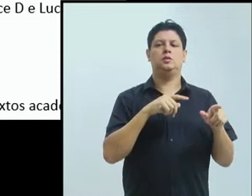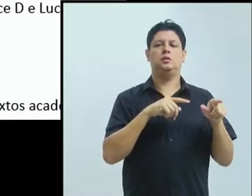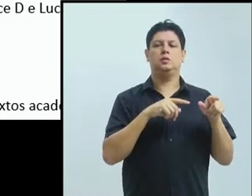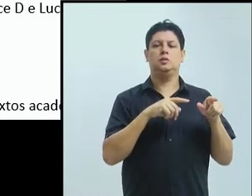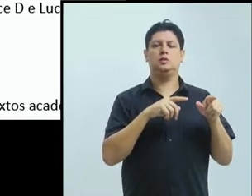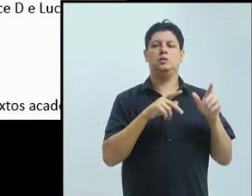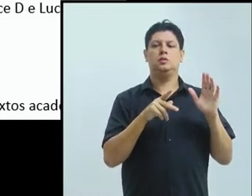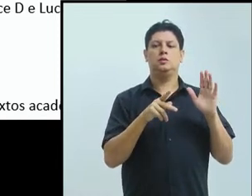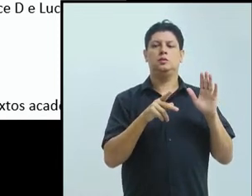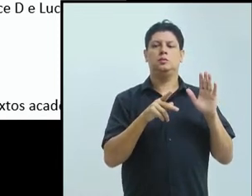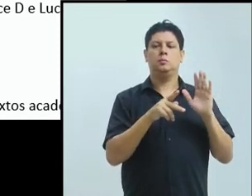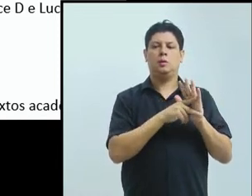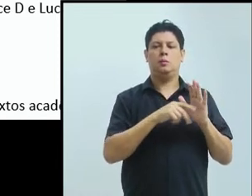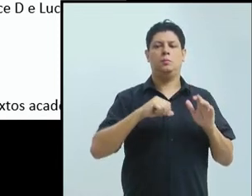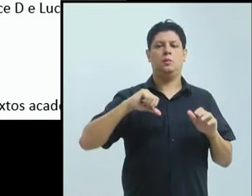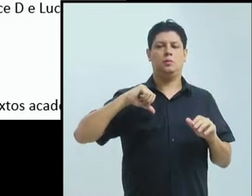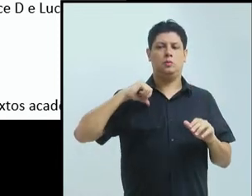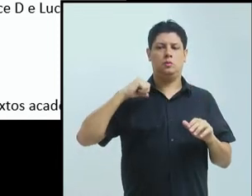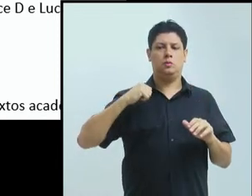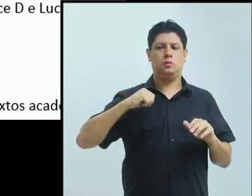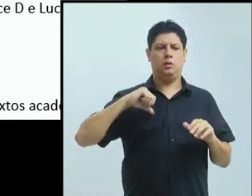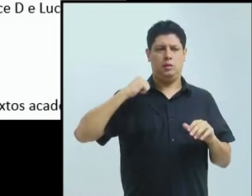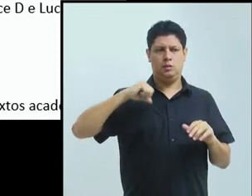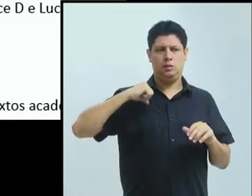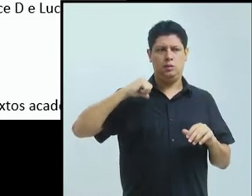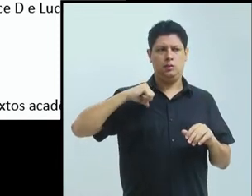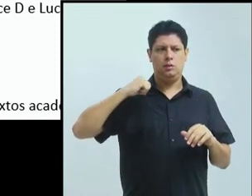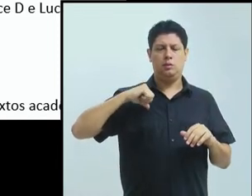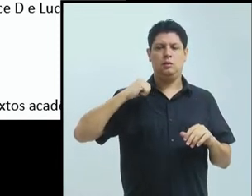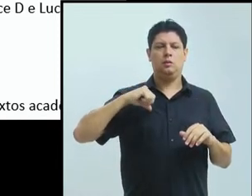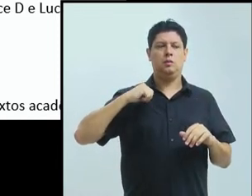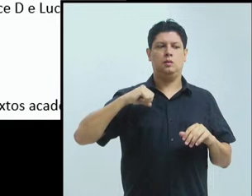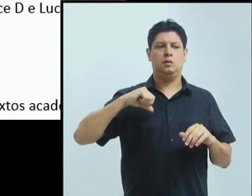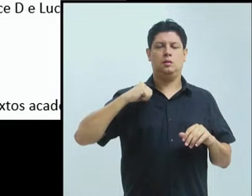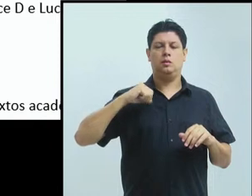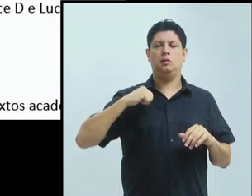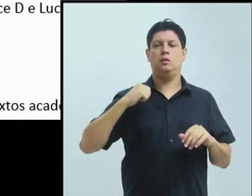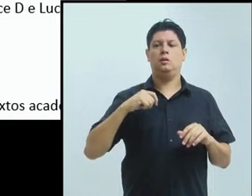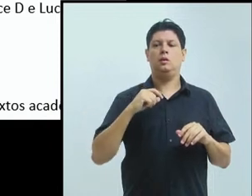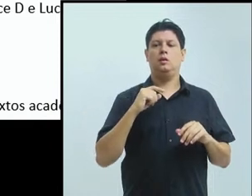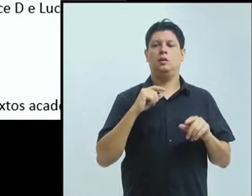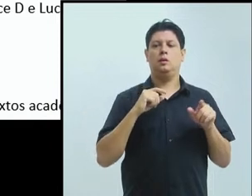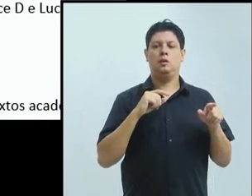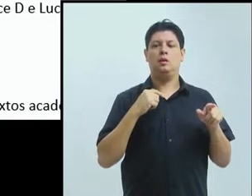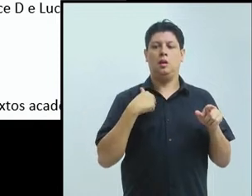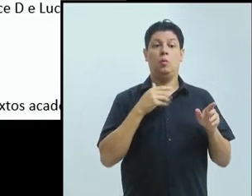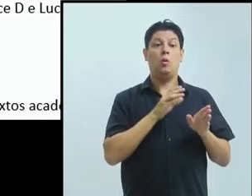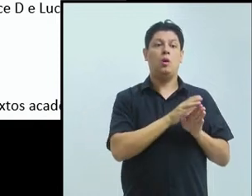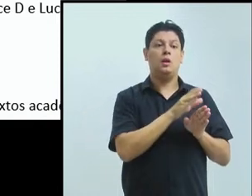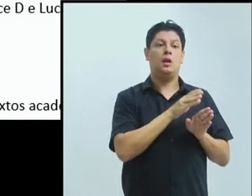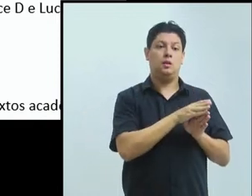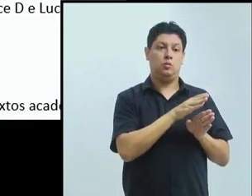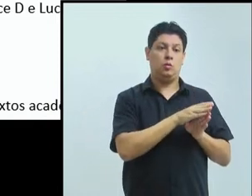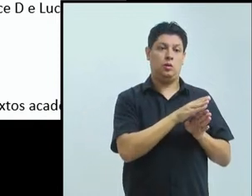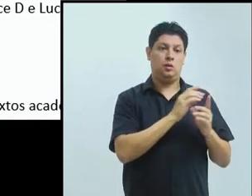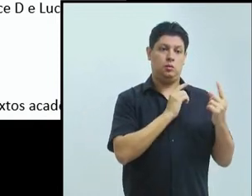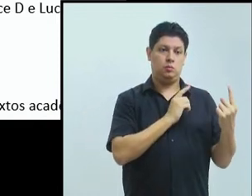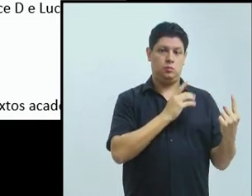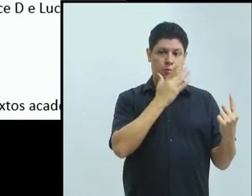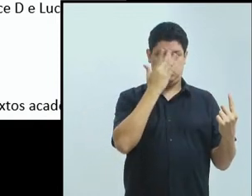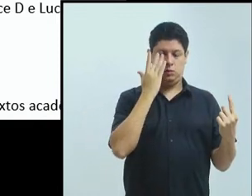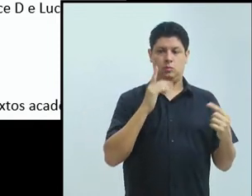co-orientador de dois doutorandos, lá o Jonas e o Lucílio. E a Universidade Nacional de Tumbes, no Peru.